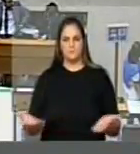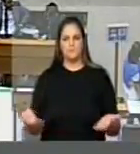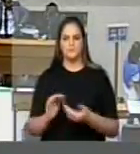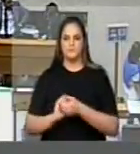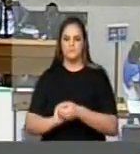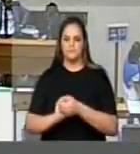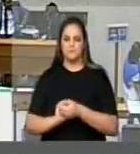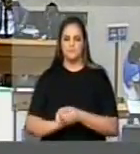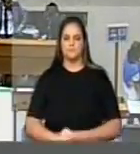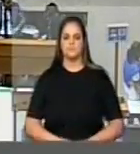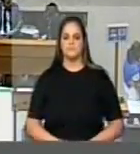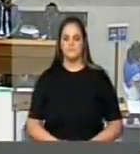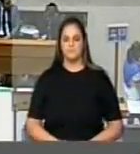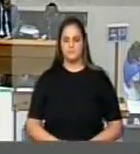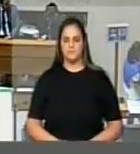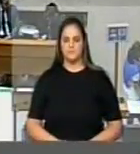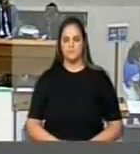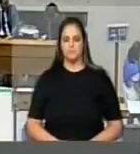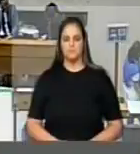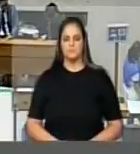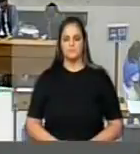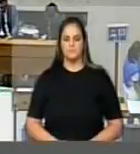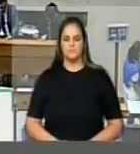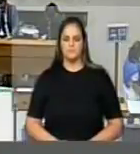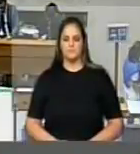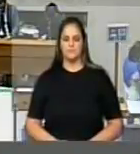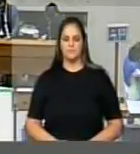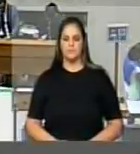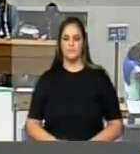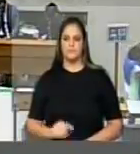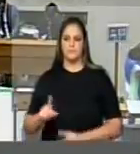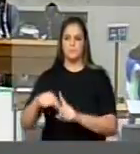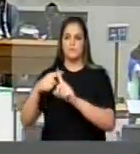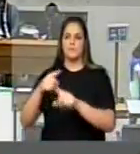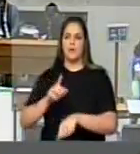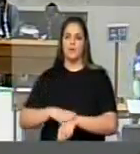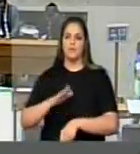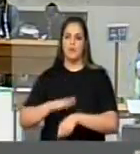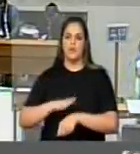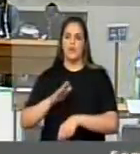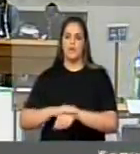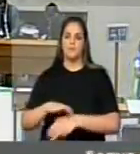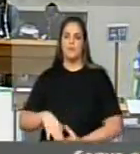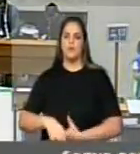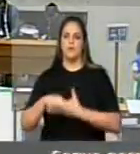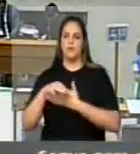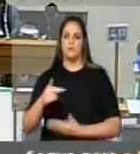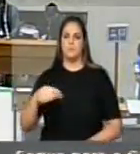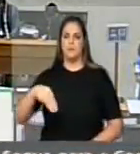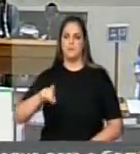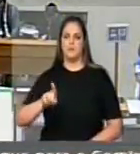do Sul, falando pela liderança do partido. Tempo de liderança do PMDB, por favor, ali acho que está...